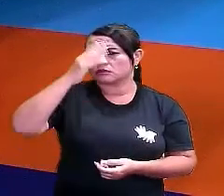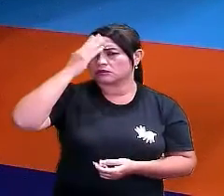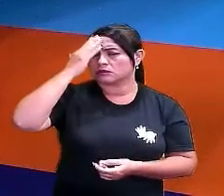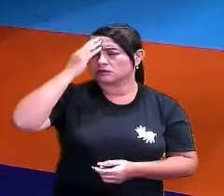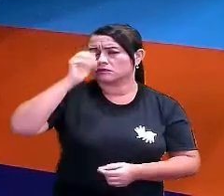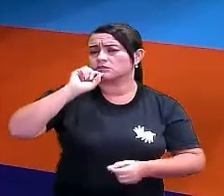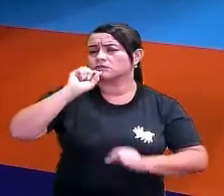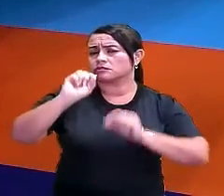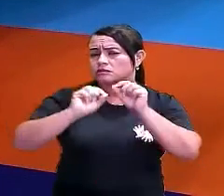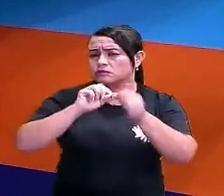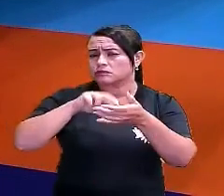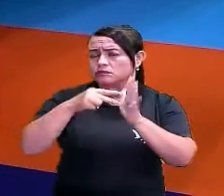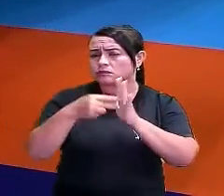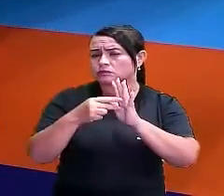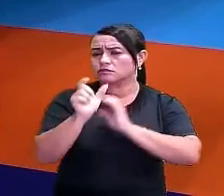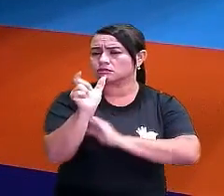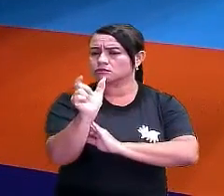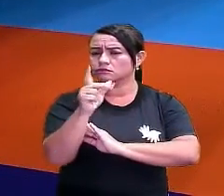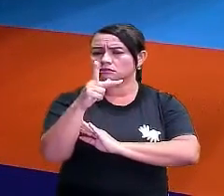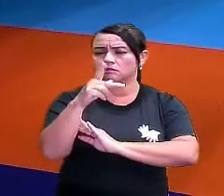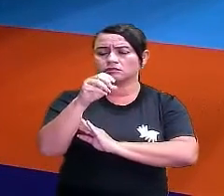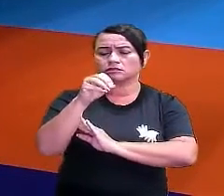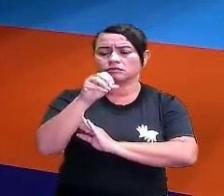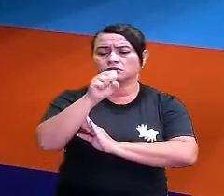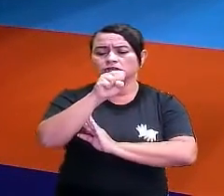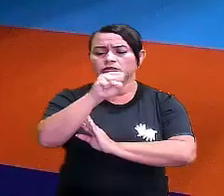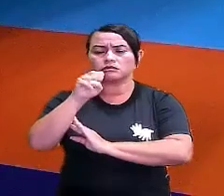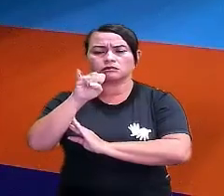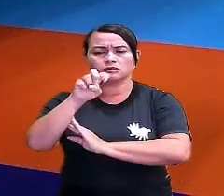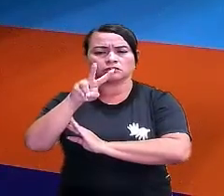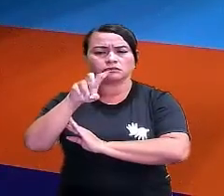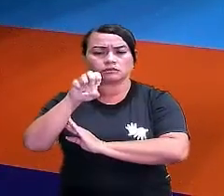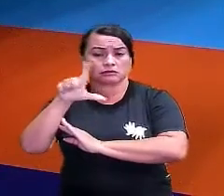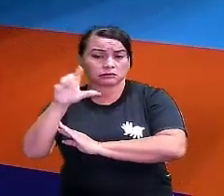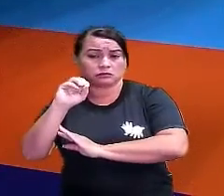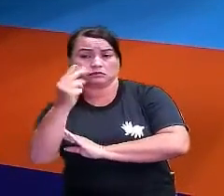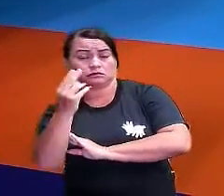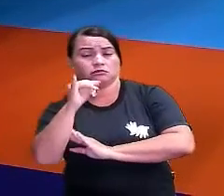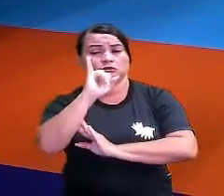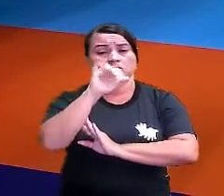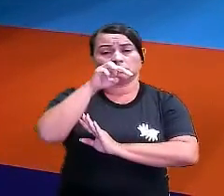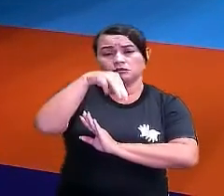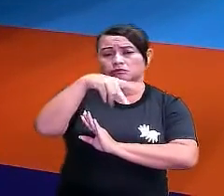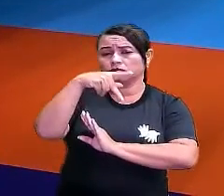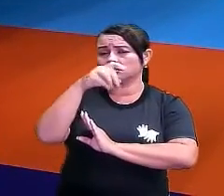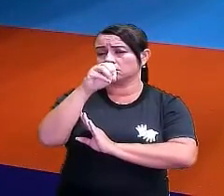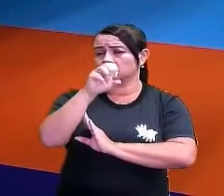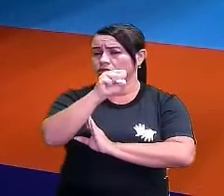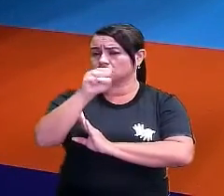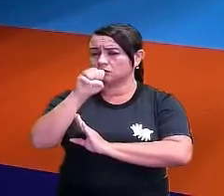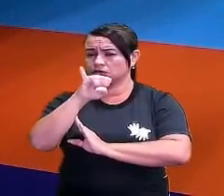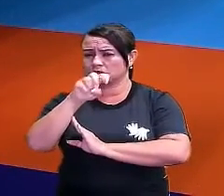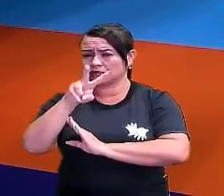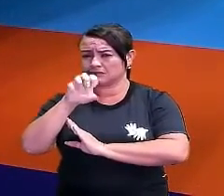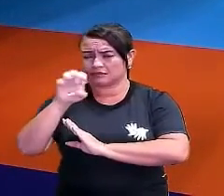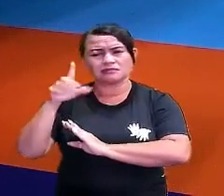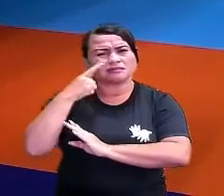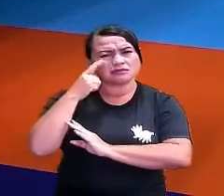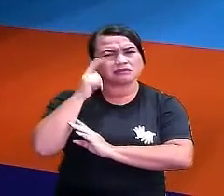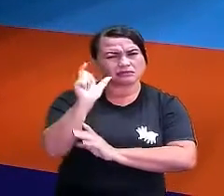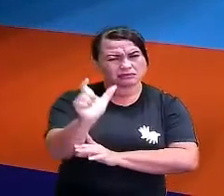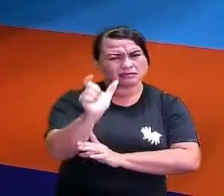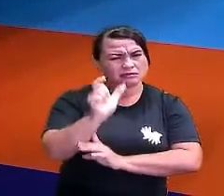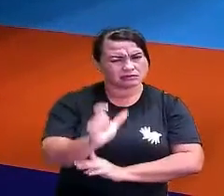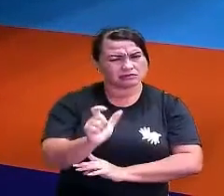que quer dizer a palavra possível e impossível? Você já ouviu, com certeza, né? A gente já